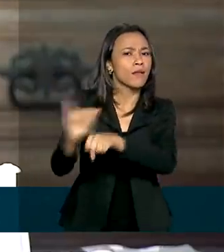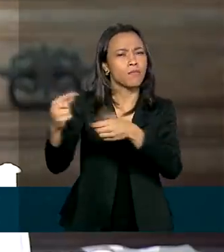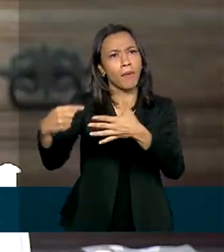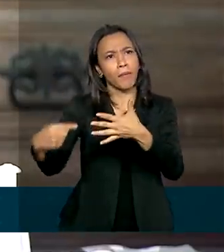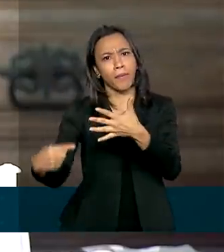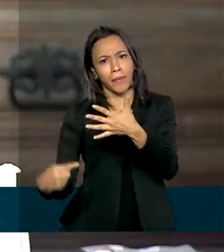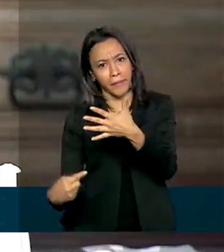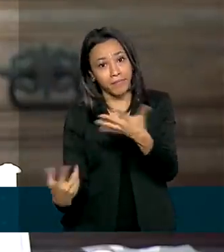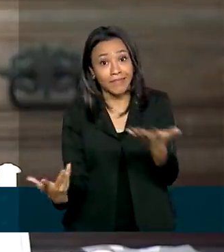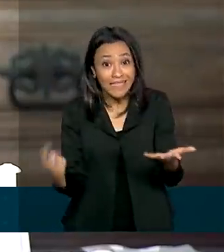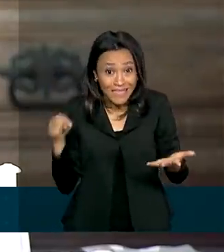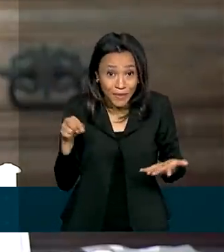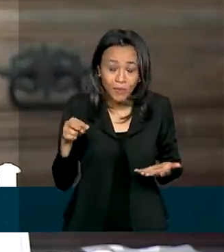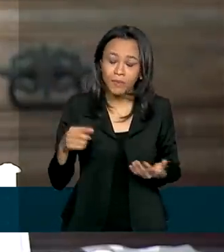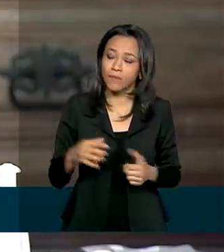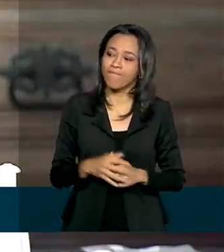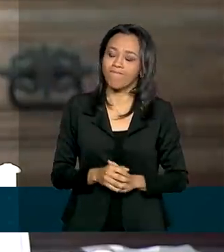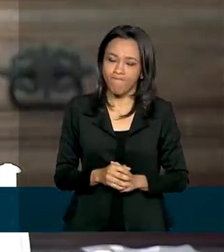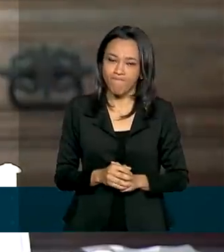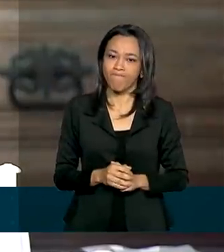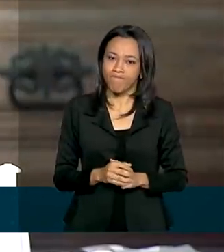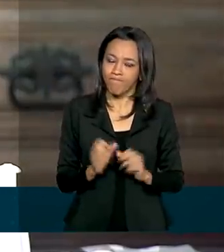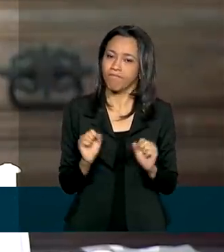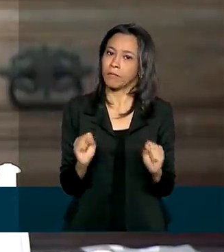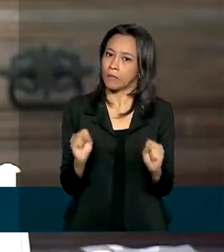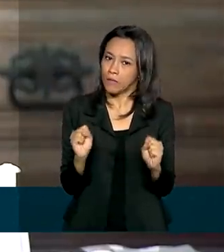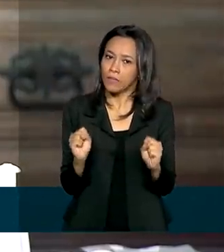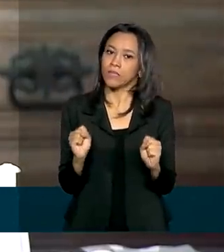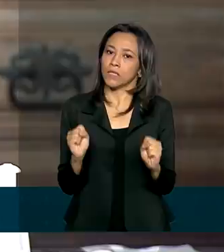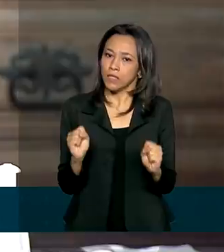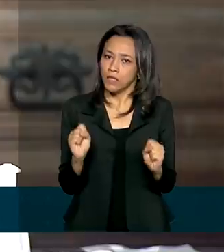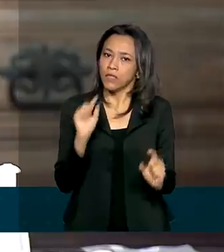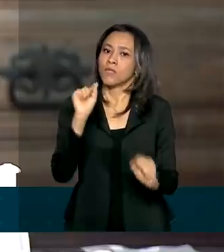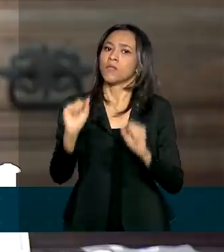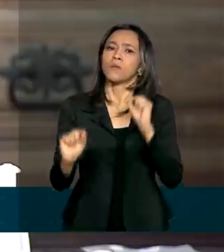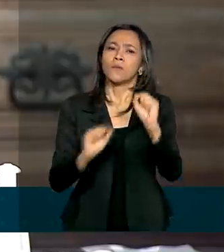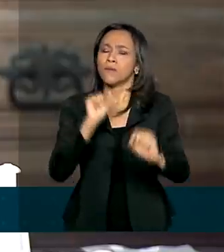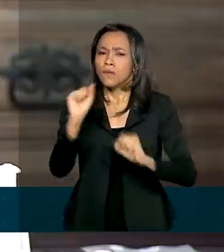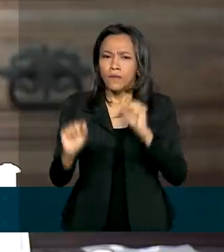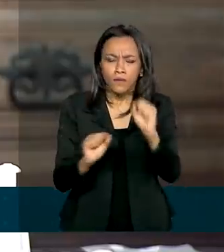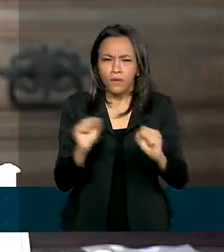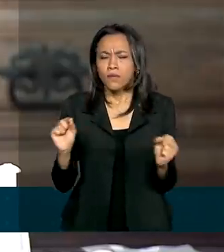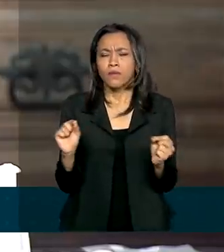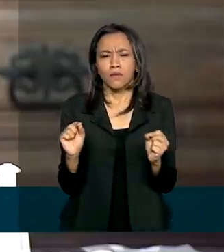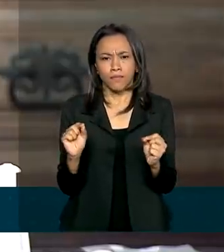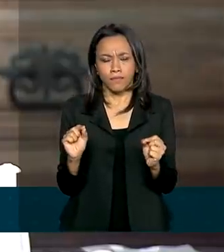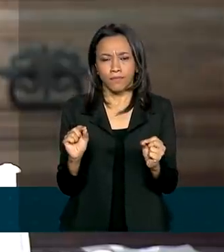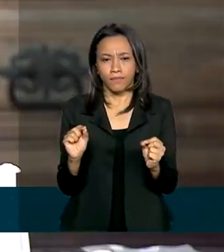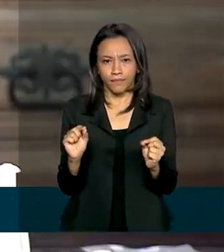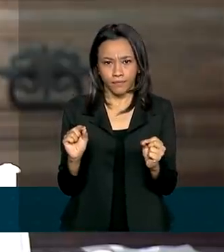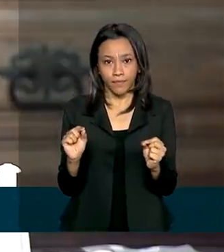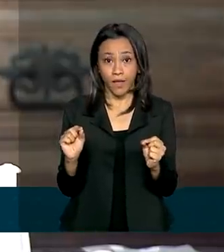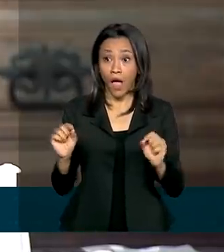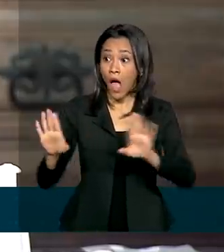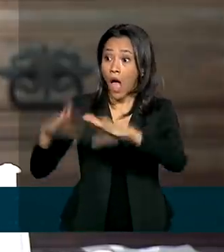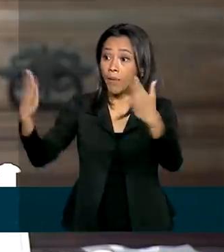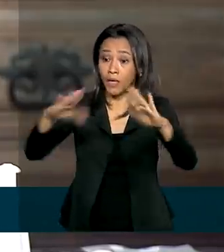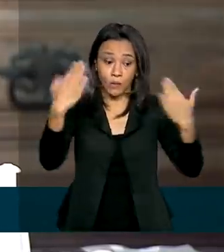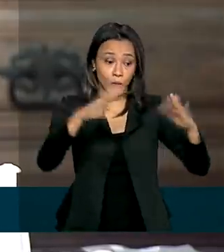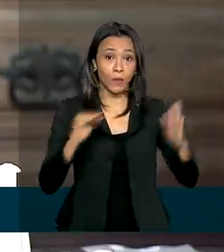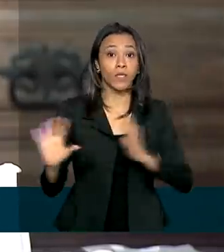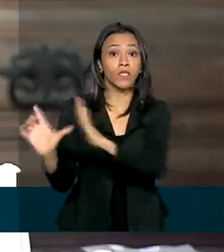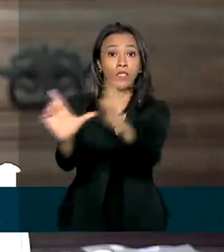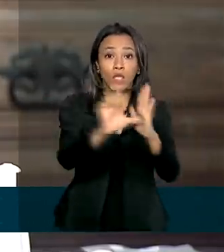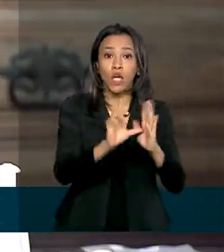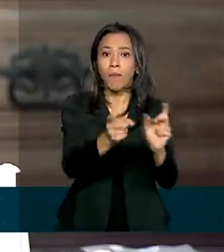com toda a certeza, isso pode sinalizar a abertura mais rápida do comércio e a extinção